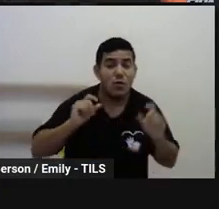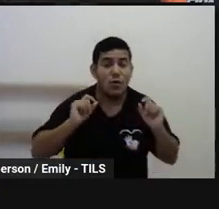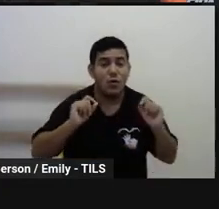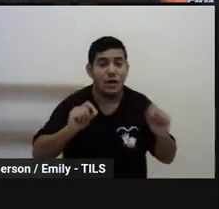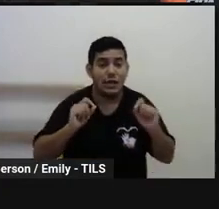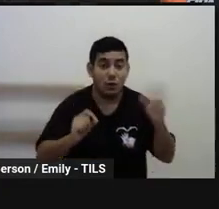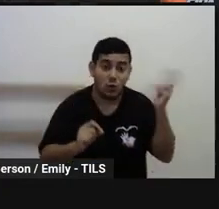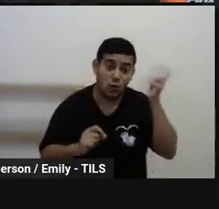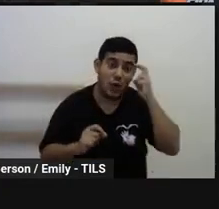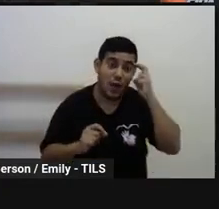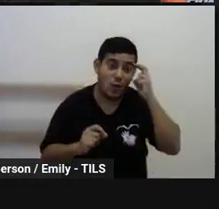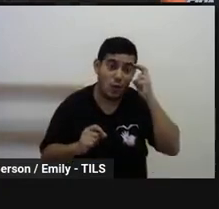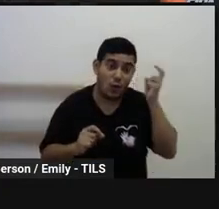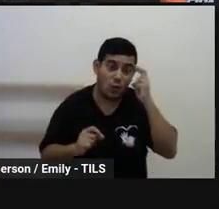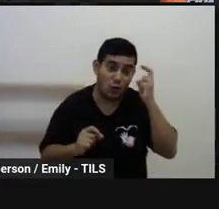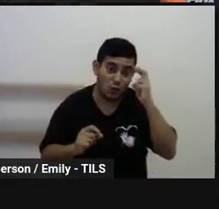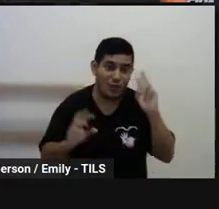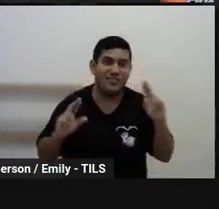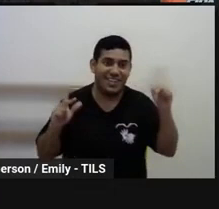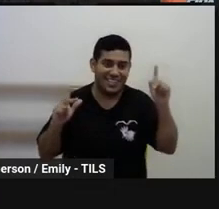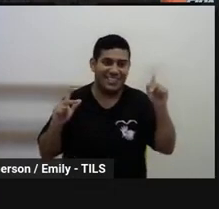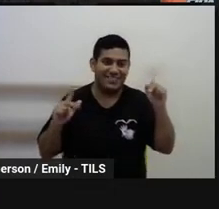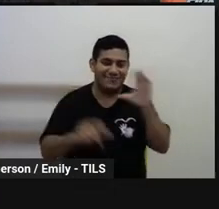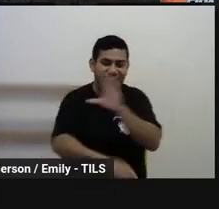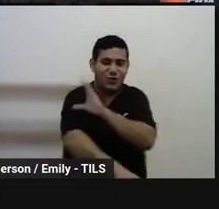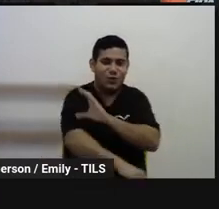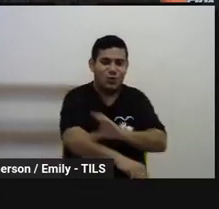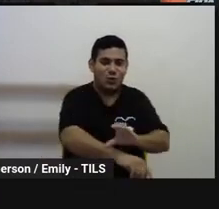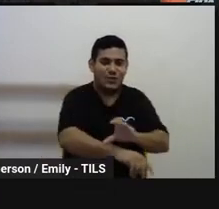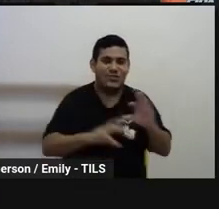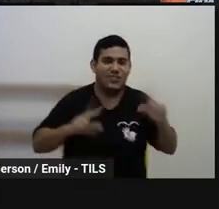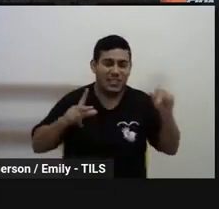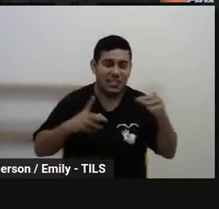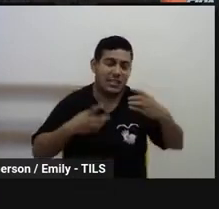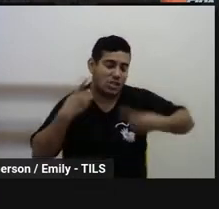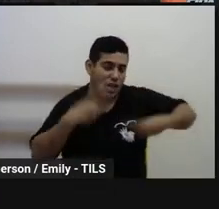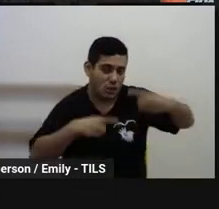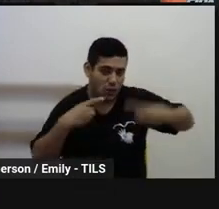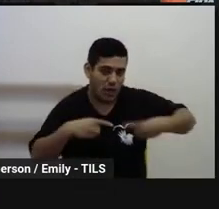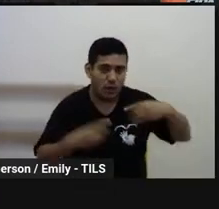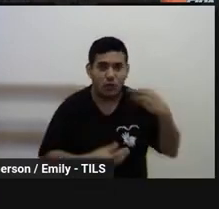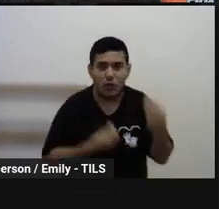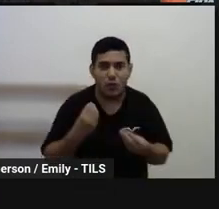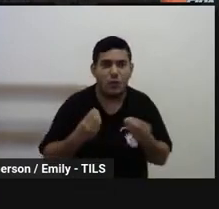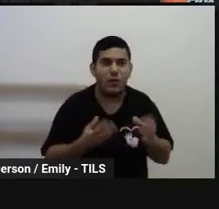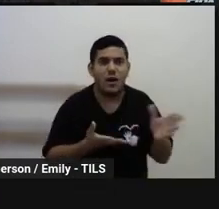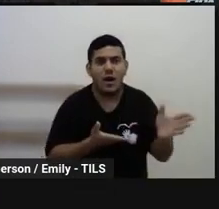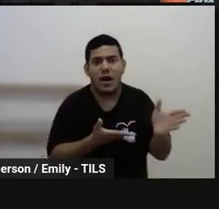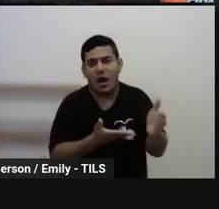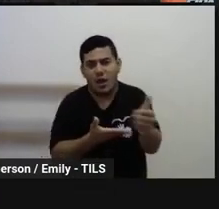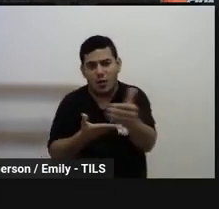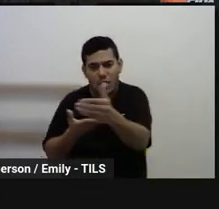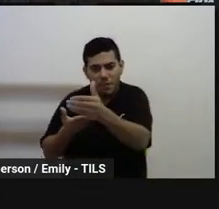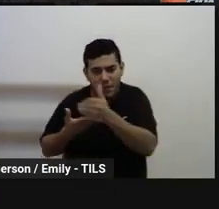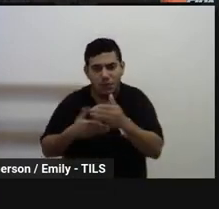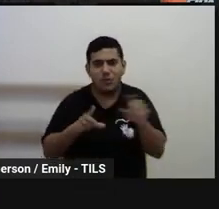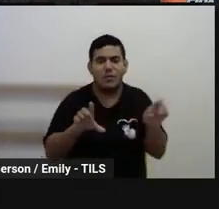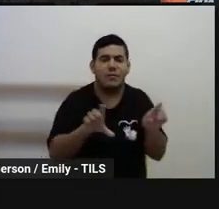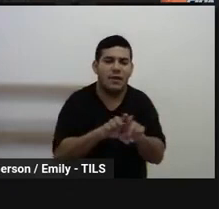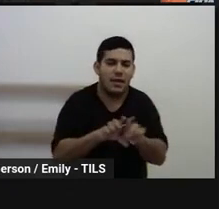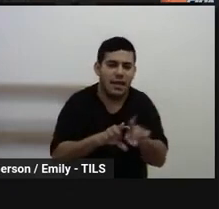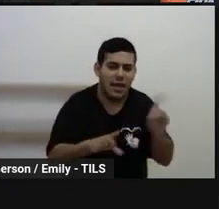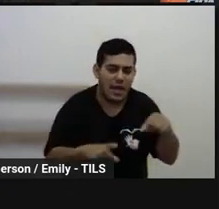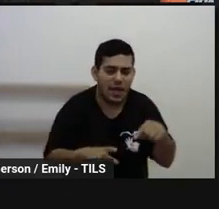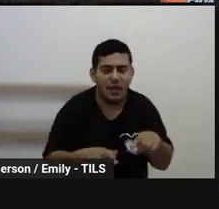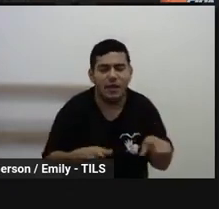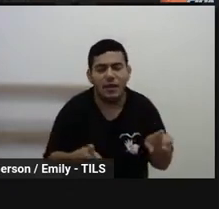culturais, né, e isso também tem sido dialogado para que tenha um acolhimento da melhor forma possível, para que